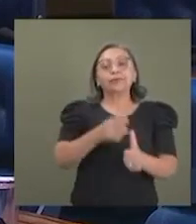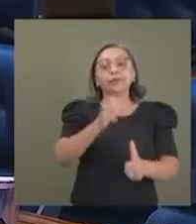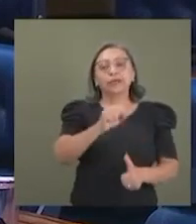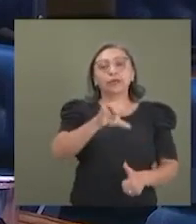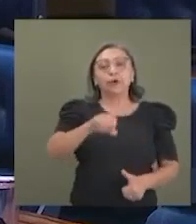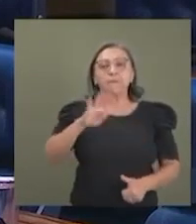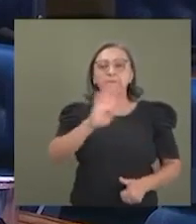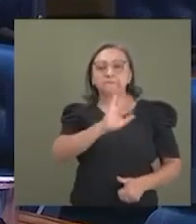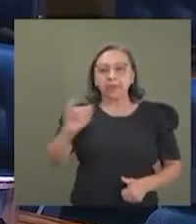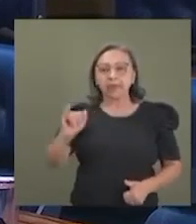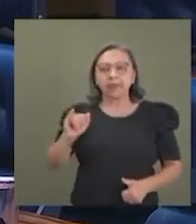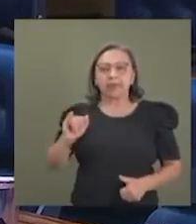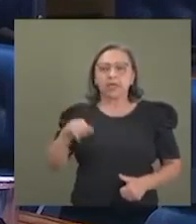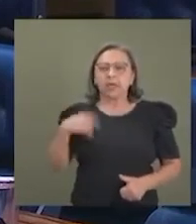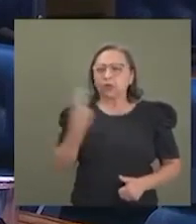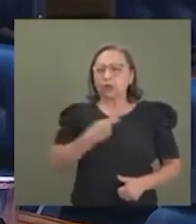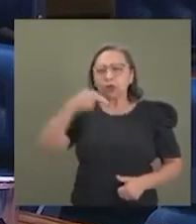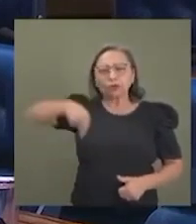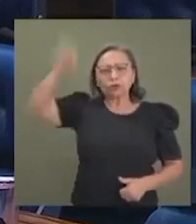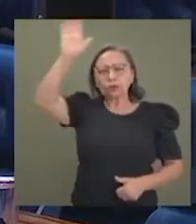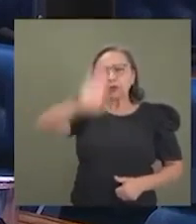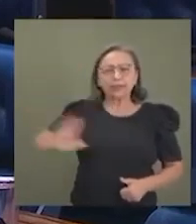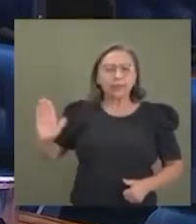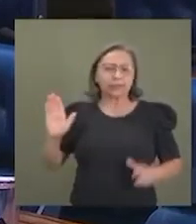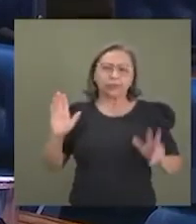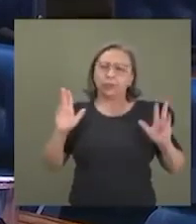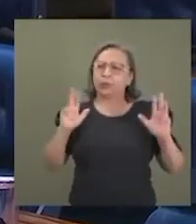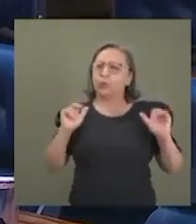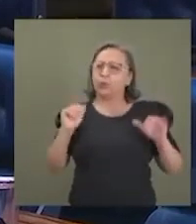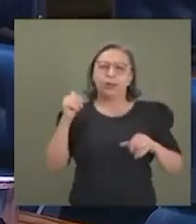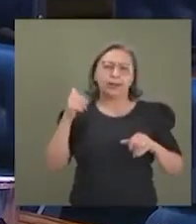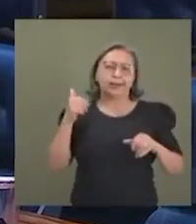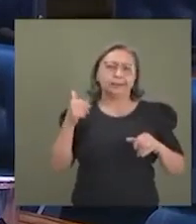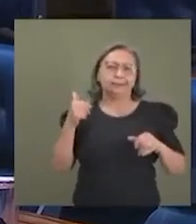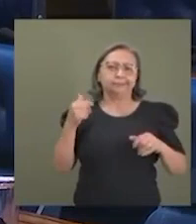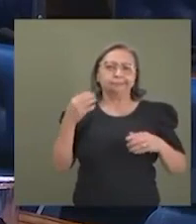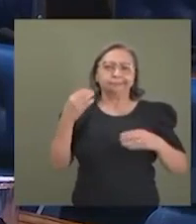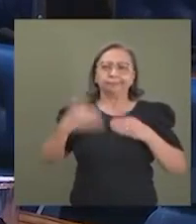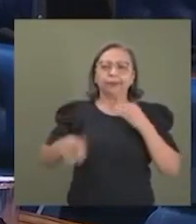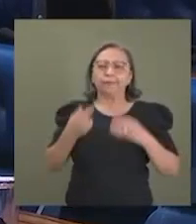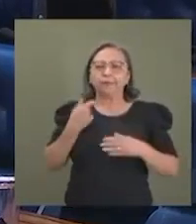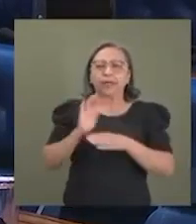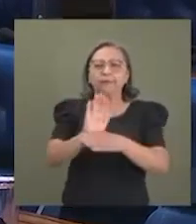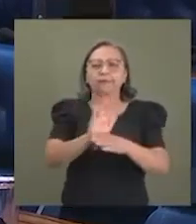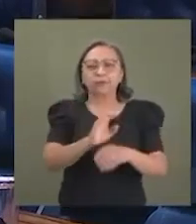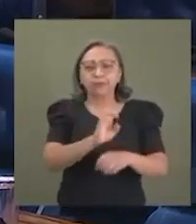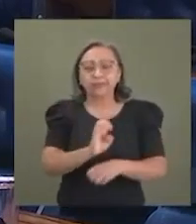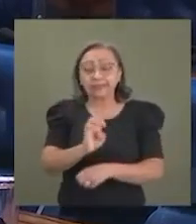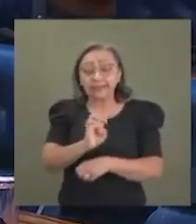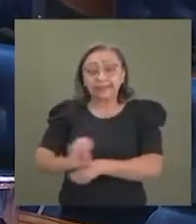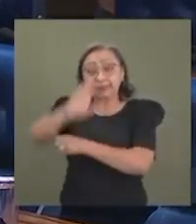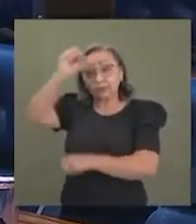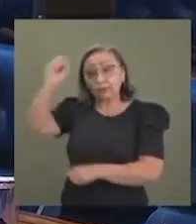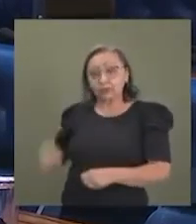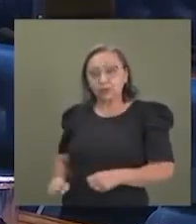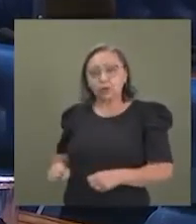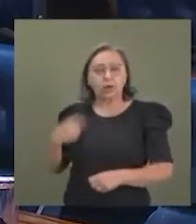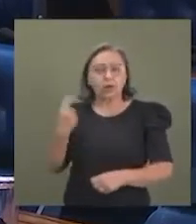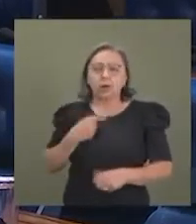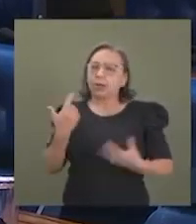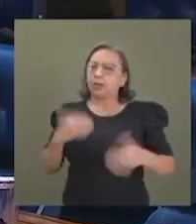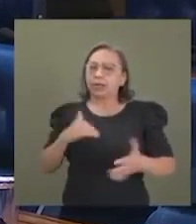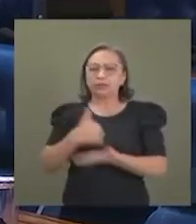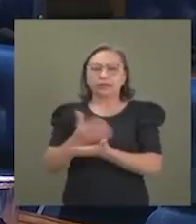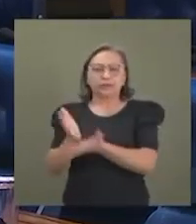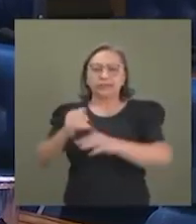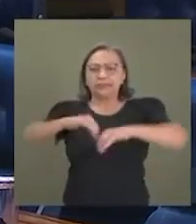Nunca nós, do Nordeste, nos negamos a votar em favor dos estados do Sul. Ninguém vai dividir e separar o Brasil,